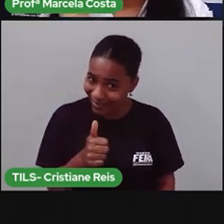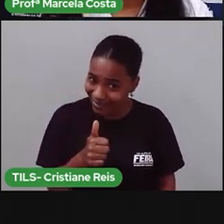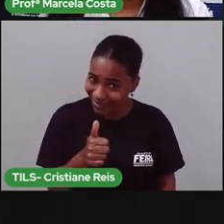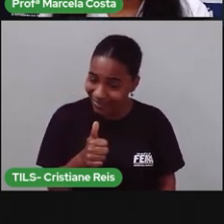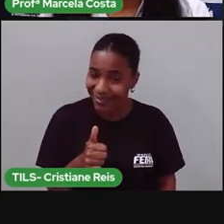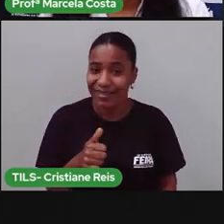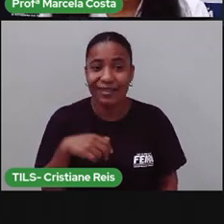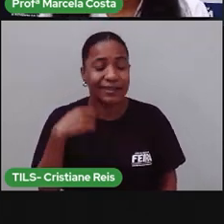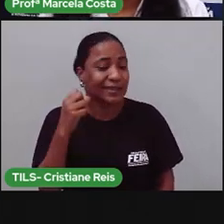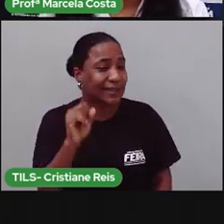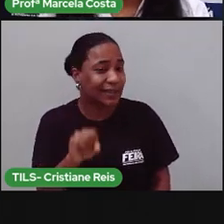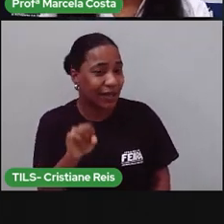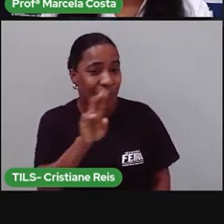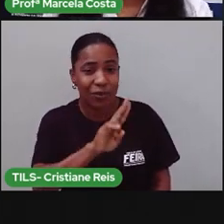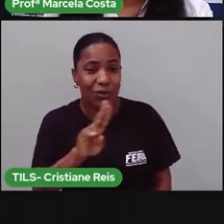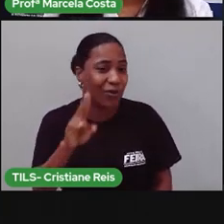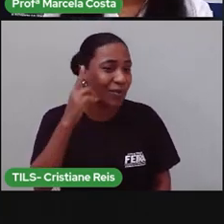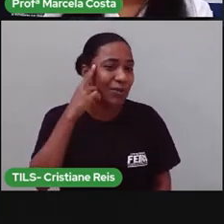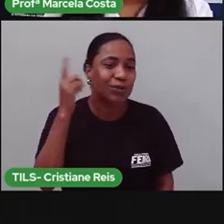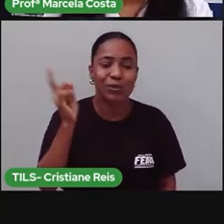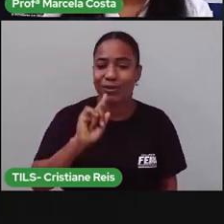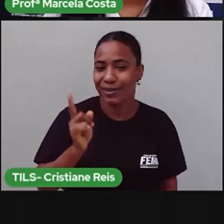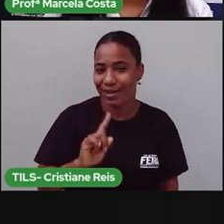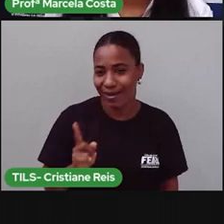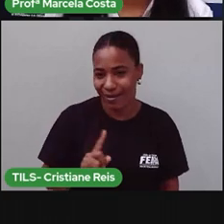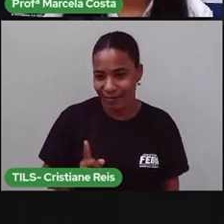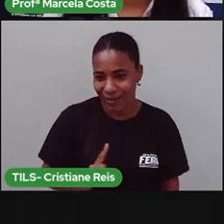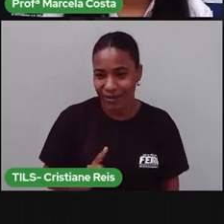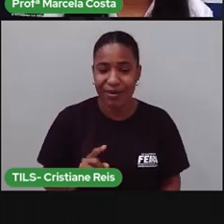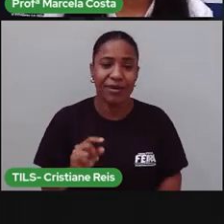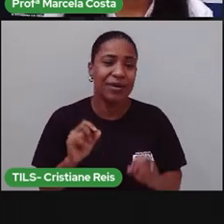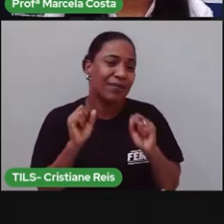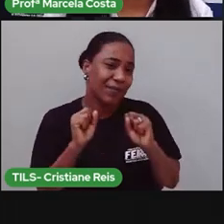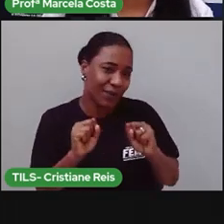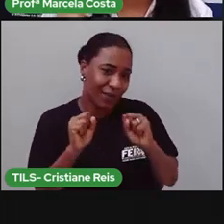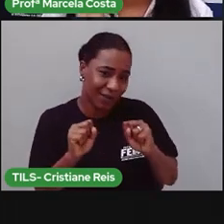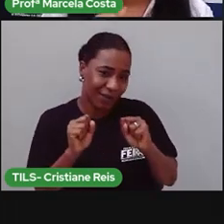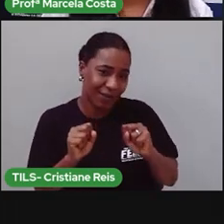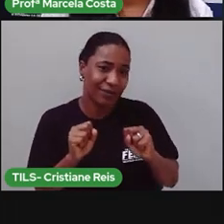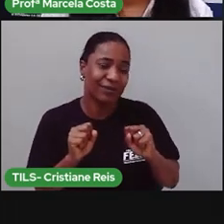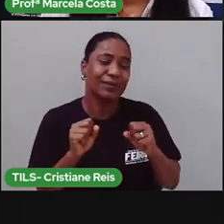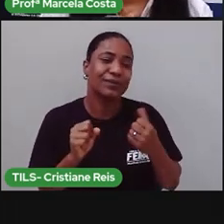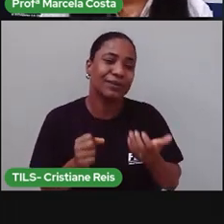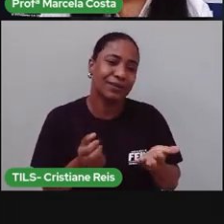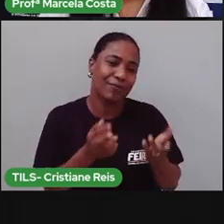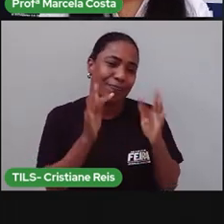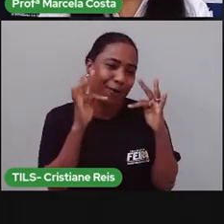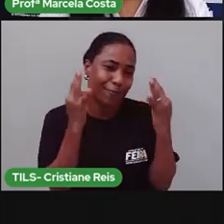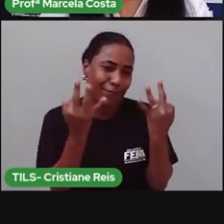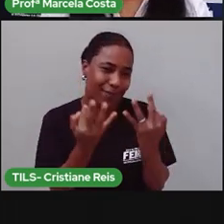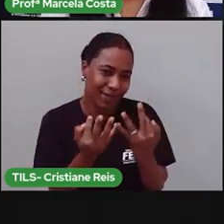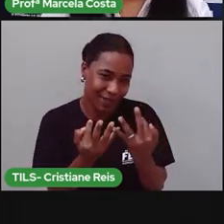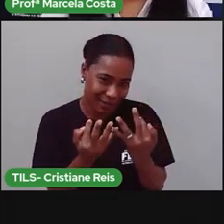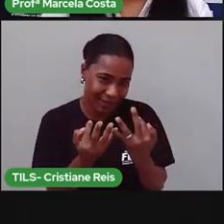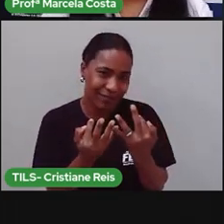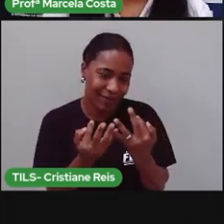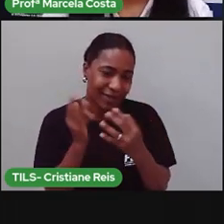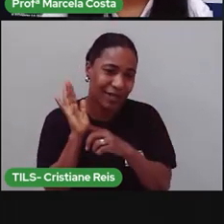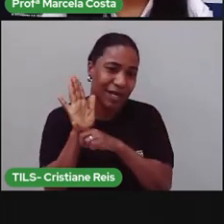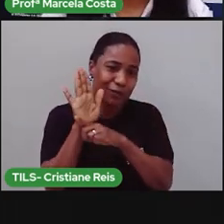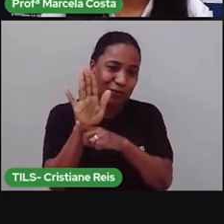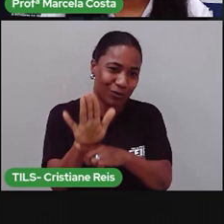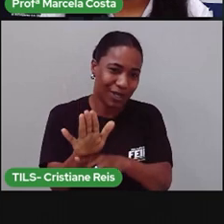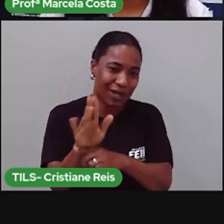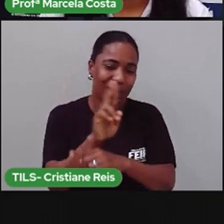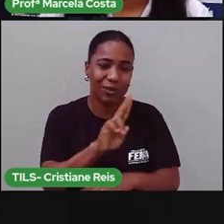Se você não souber escrever o seu nome ainda sozinho, pede ajuda pro responsável te ajudar a escrever